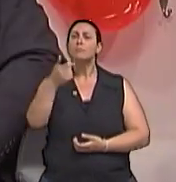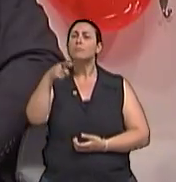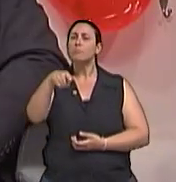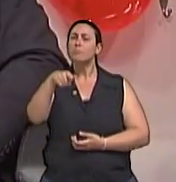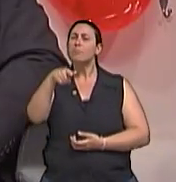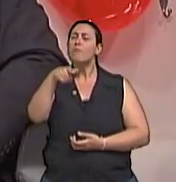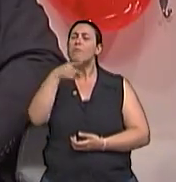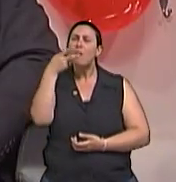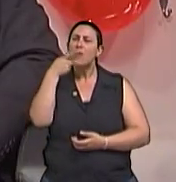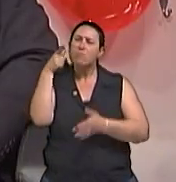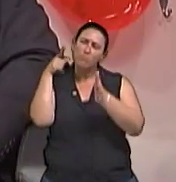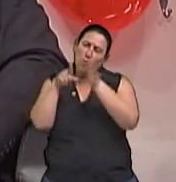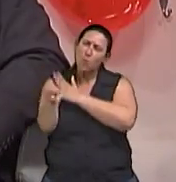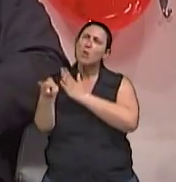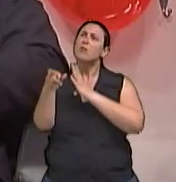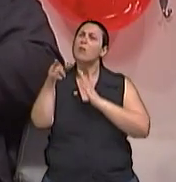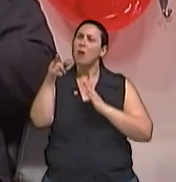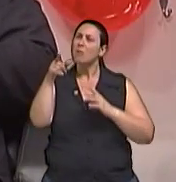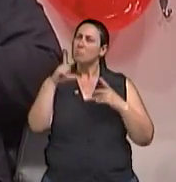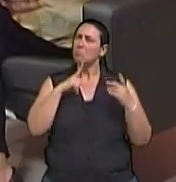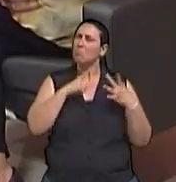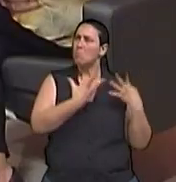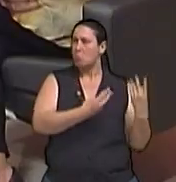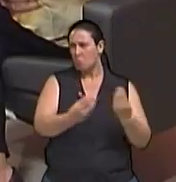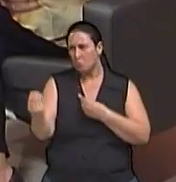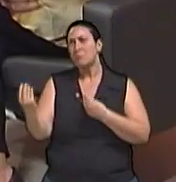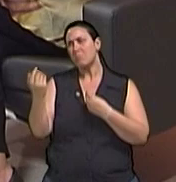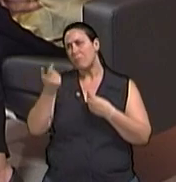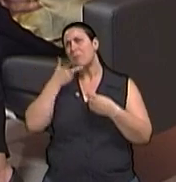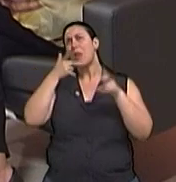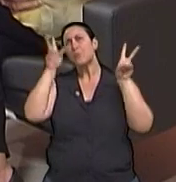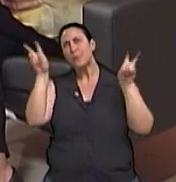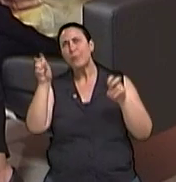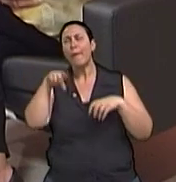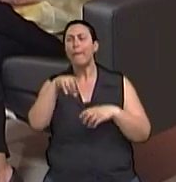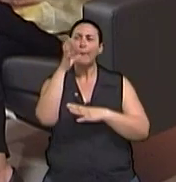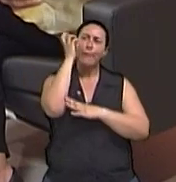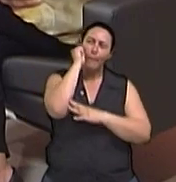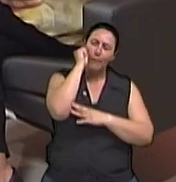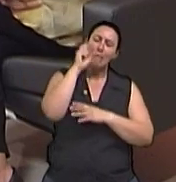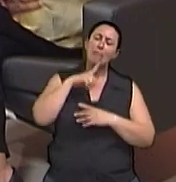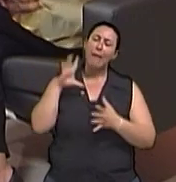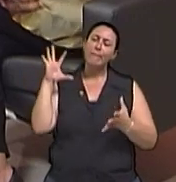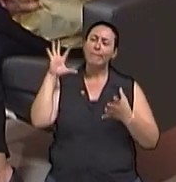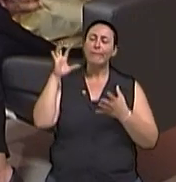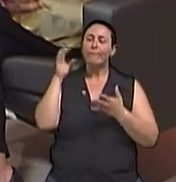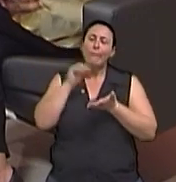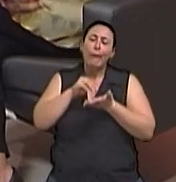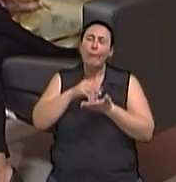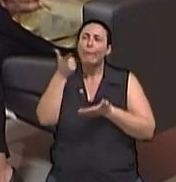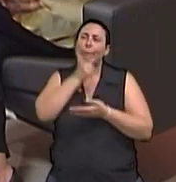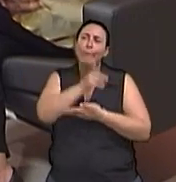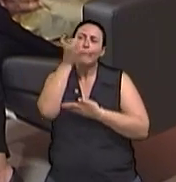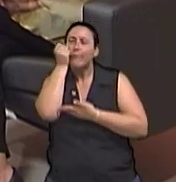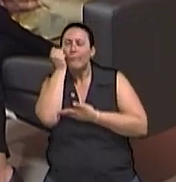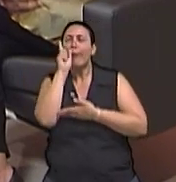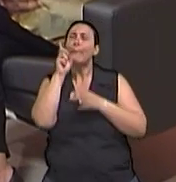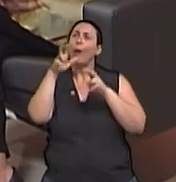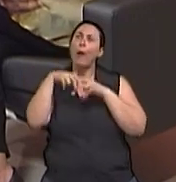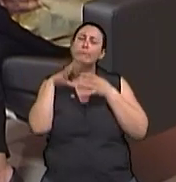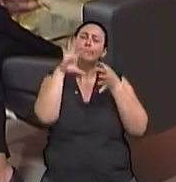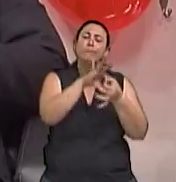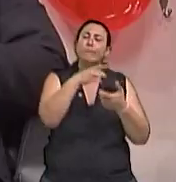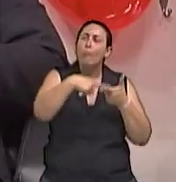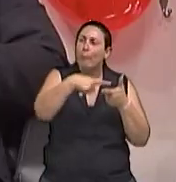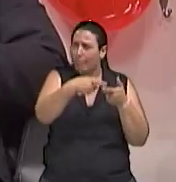a gente falava sobre várias questões aí da insônia associada a outras questões, mas me chama a atenção a